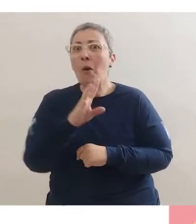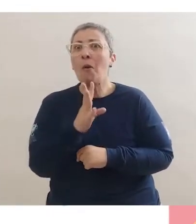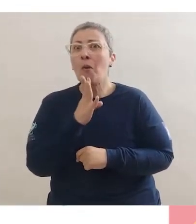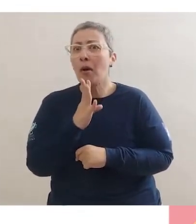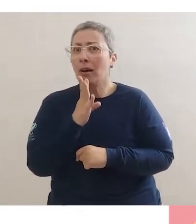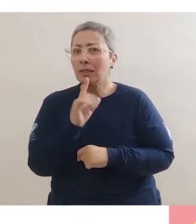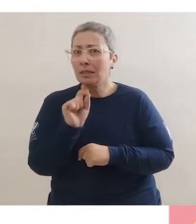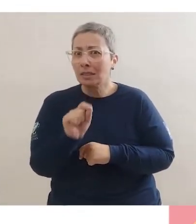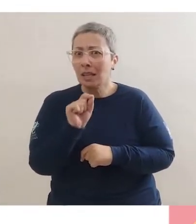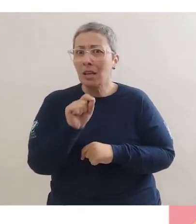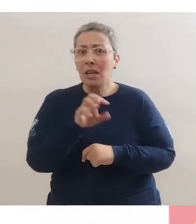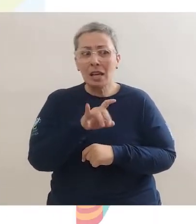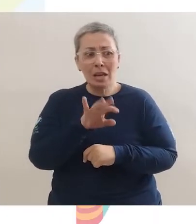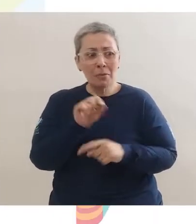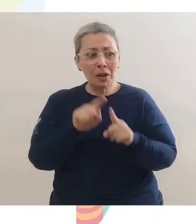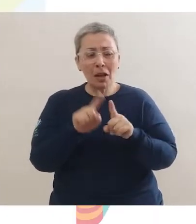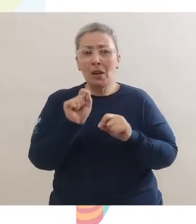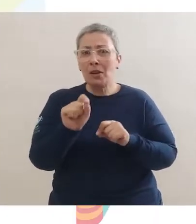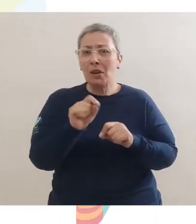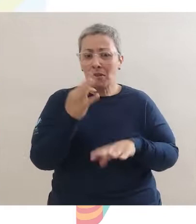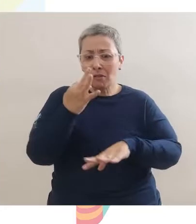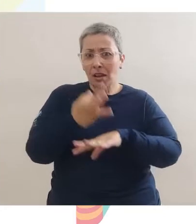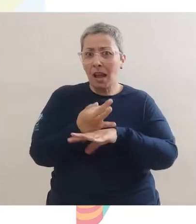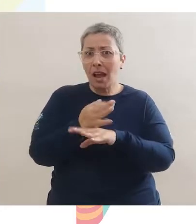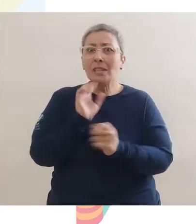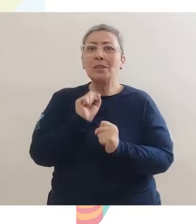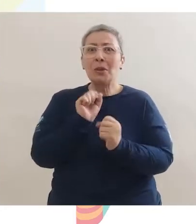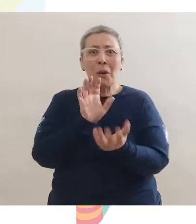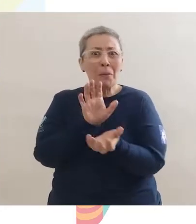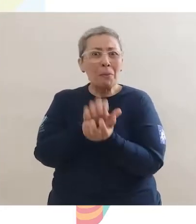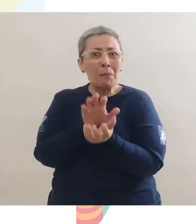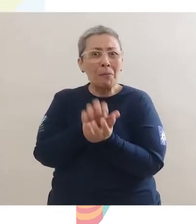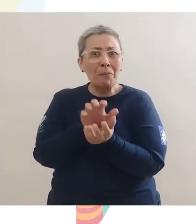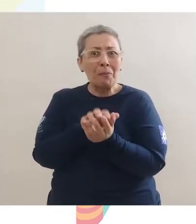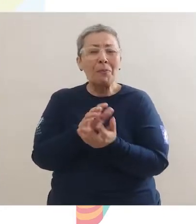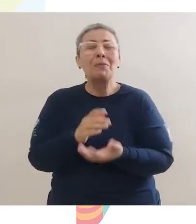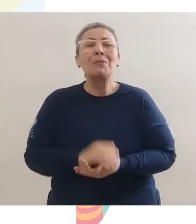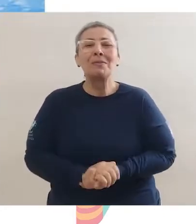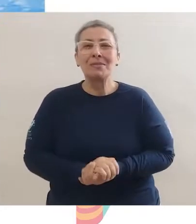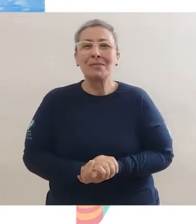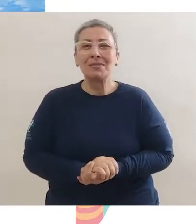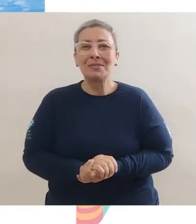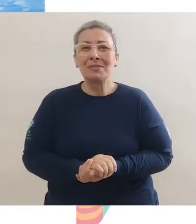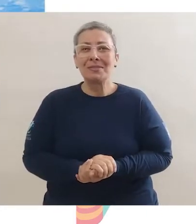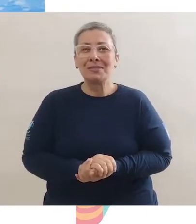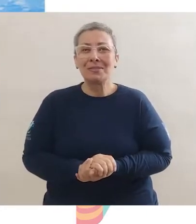talvez vocês conheçam. Amy e Sophie em As Férias em Pernambuco.